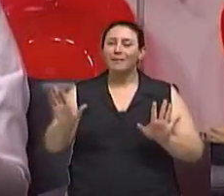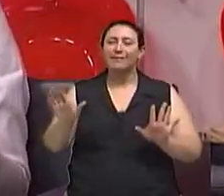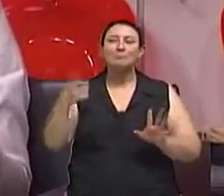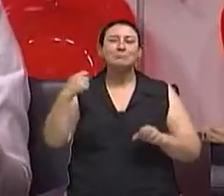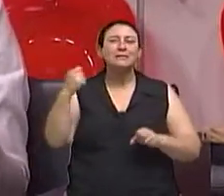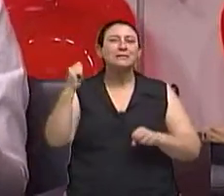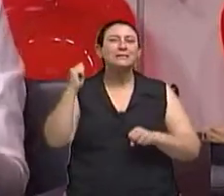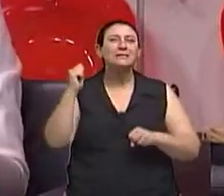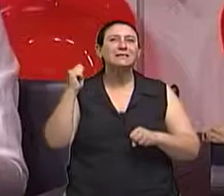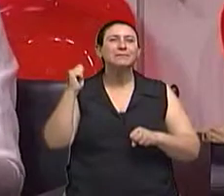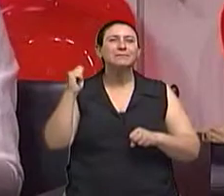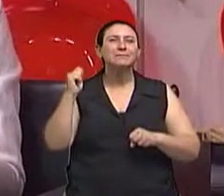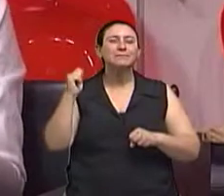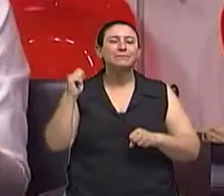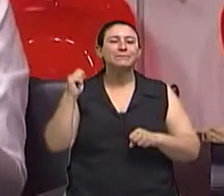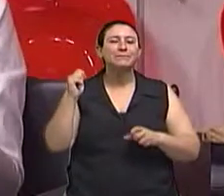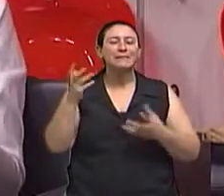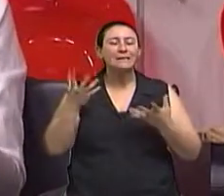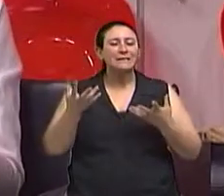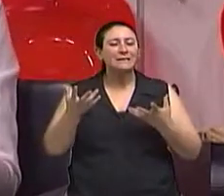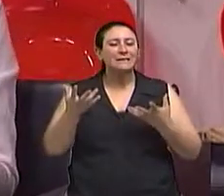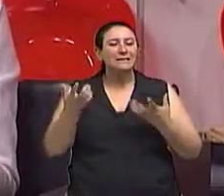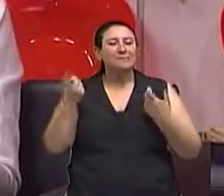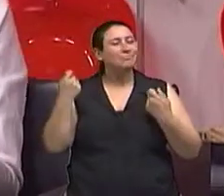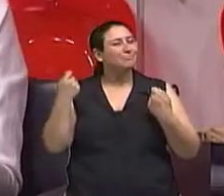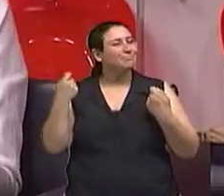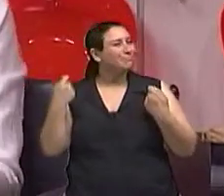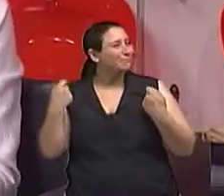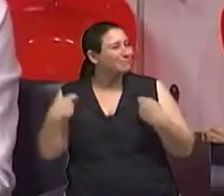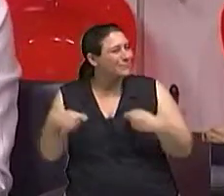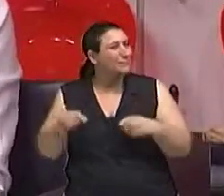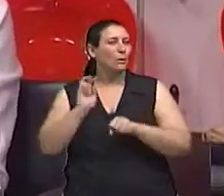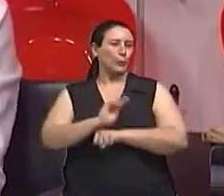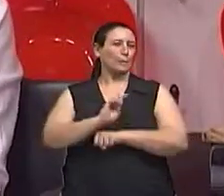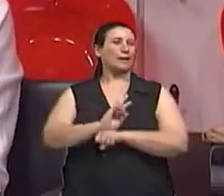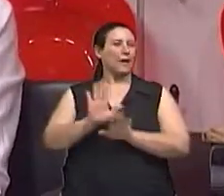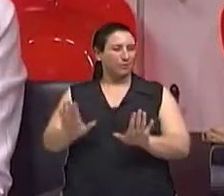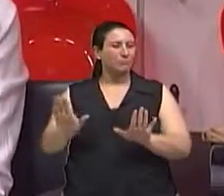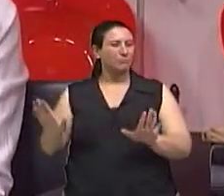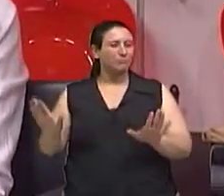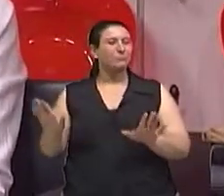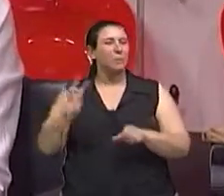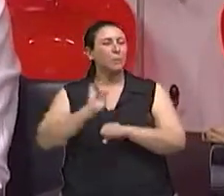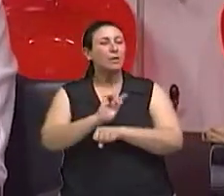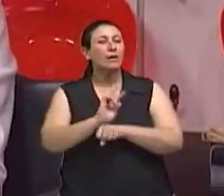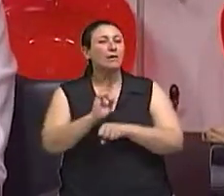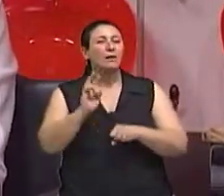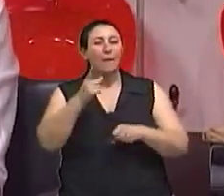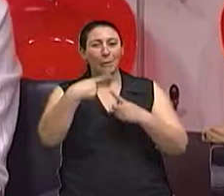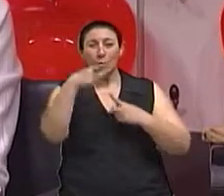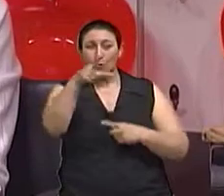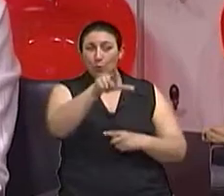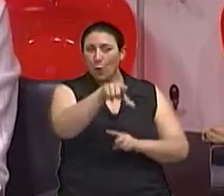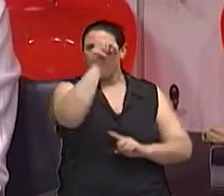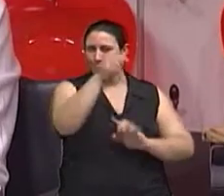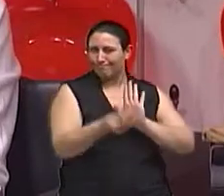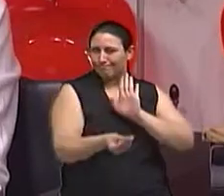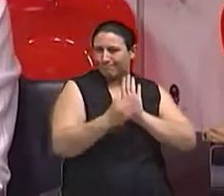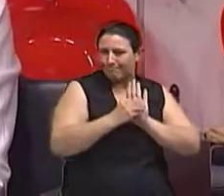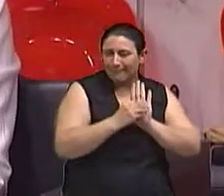na verdade, um impasse nessa questão entre escolher um suplemento